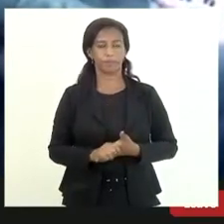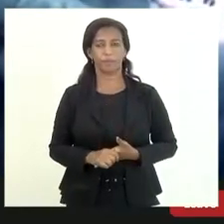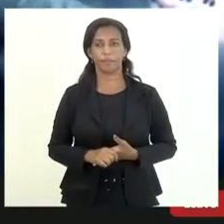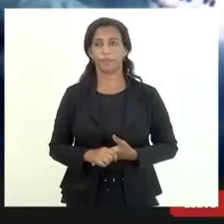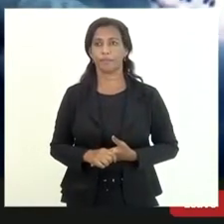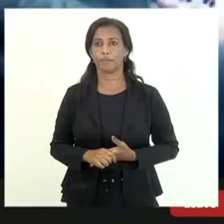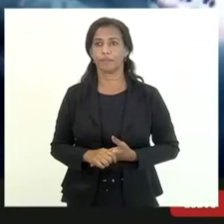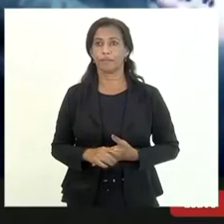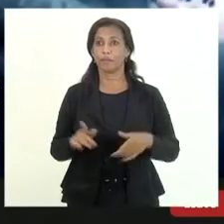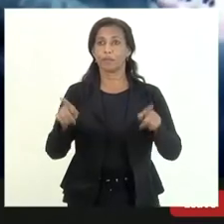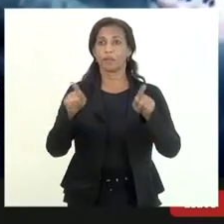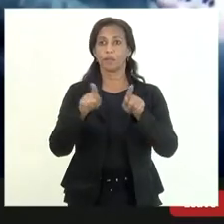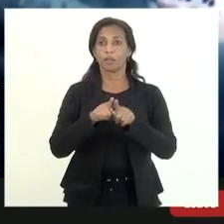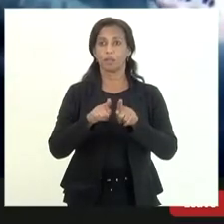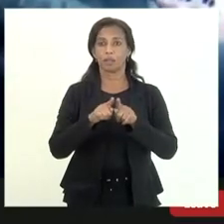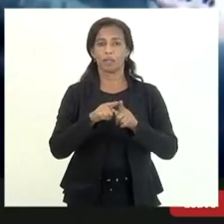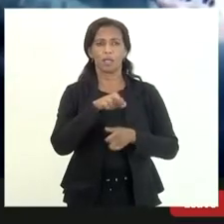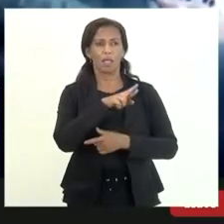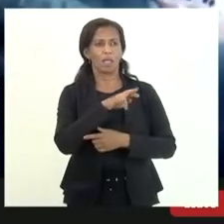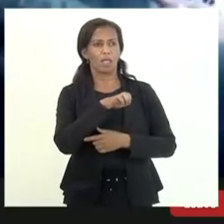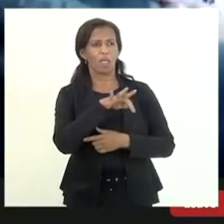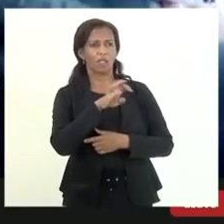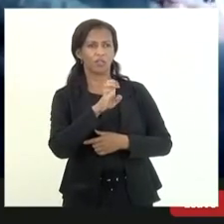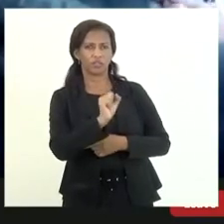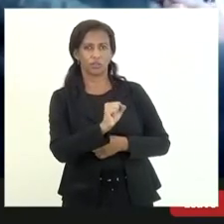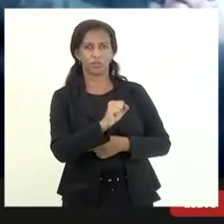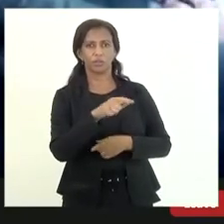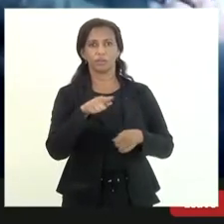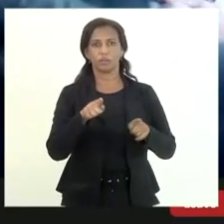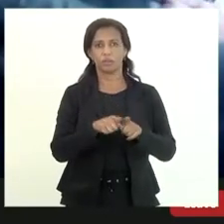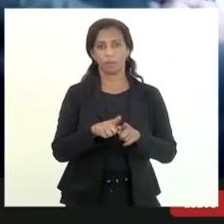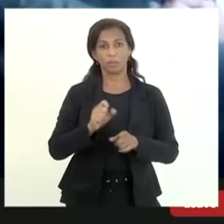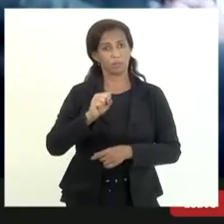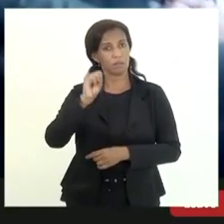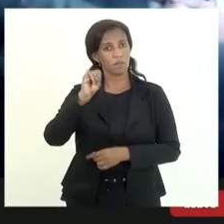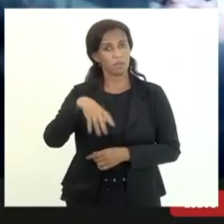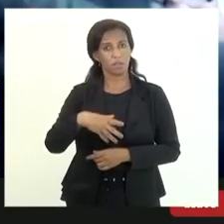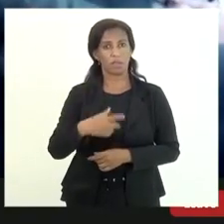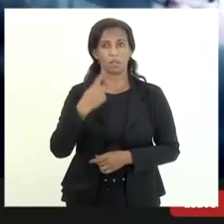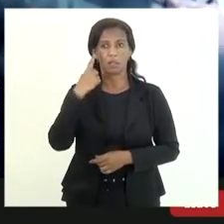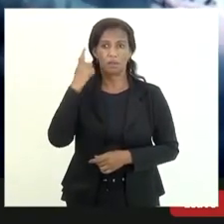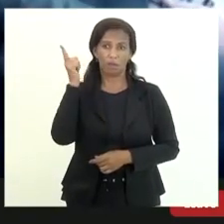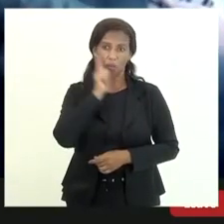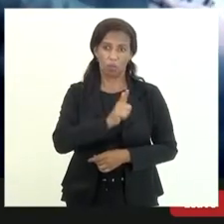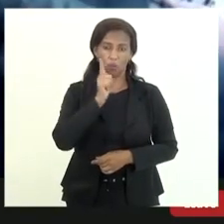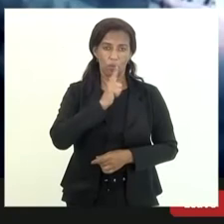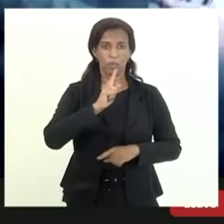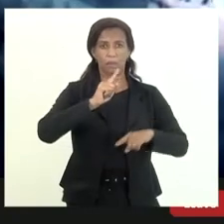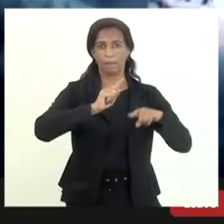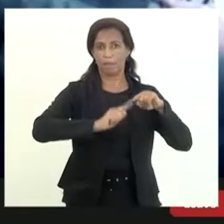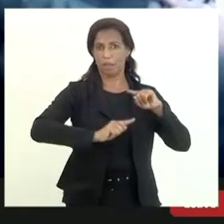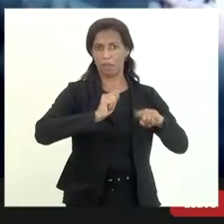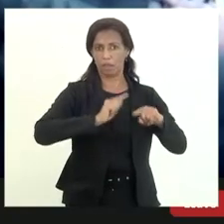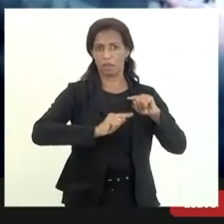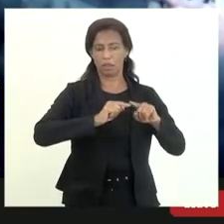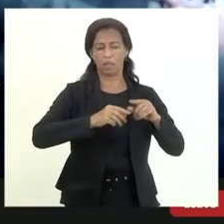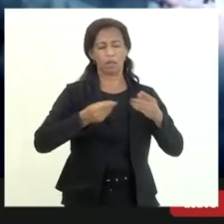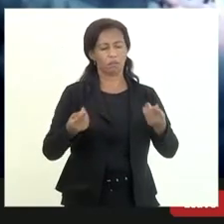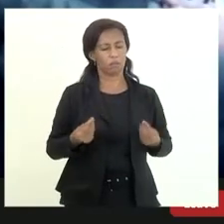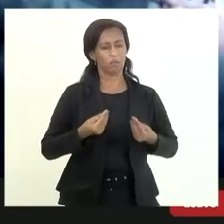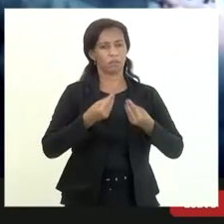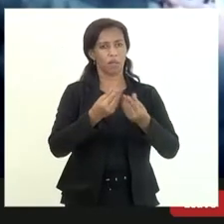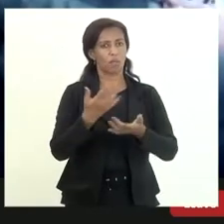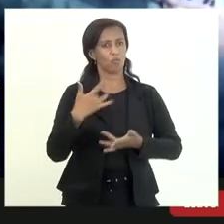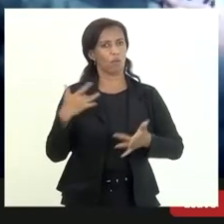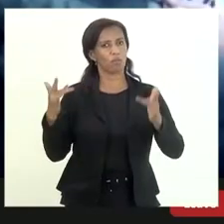quanto a questão do rating a gente sim vai conseguir produzir esse material eu já vou entrar